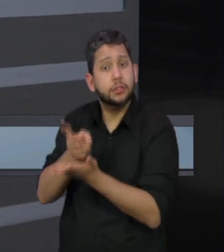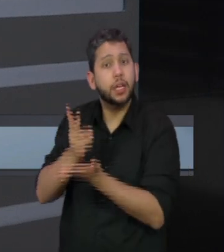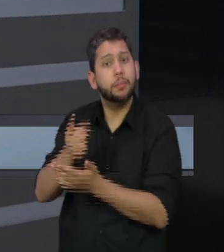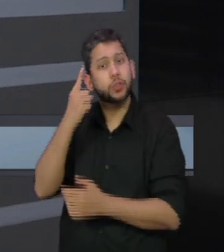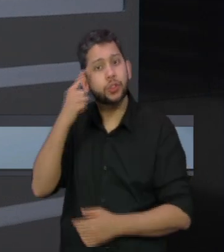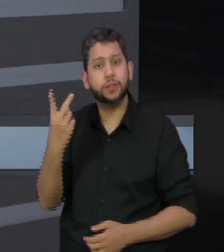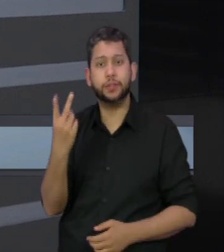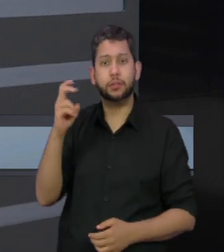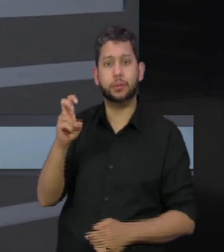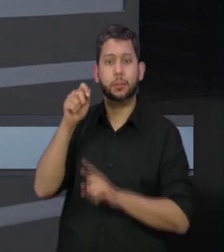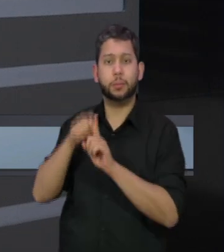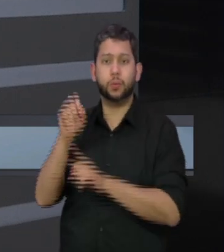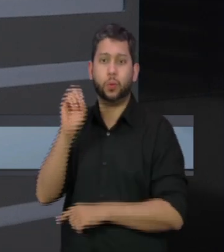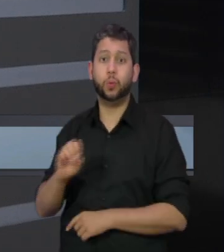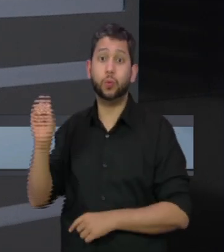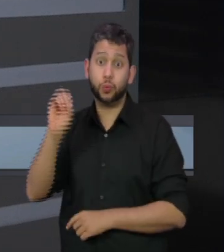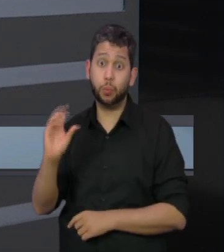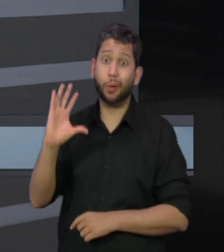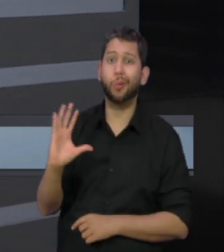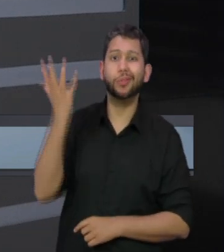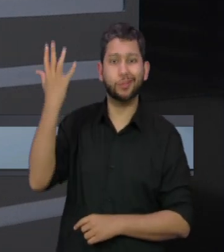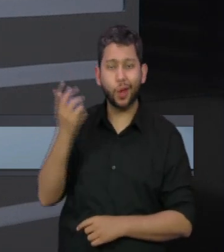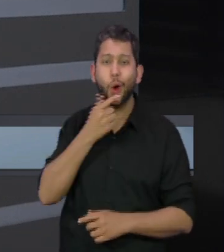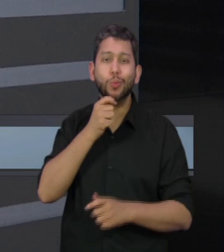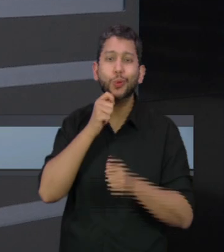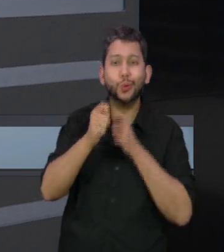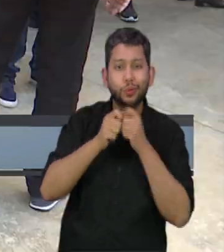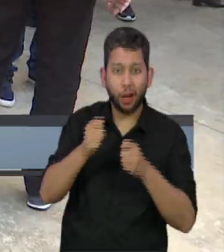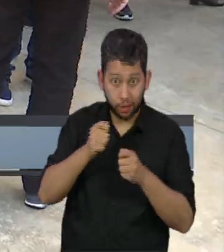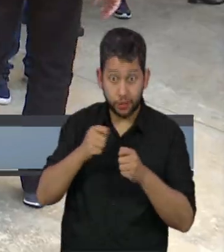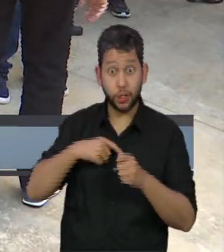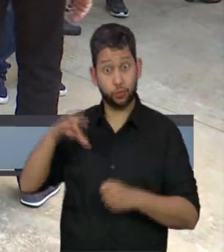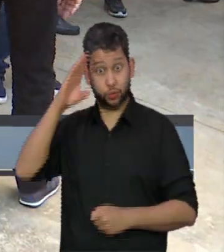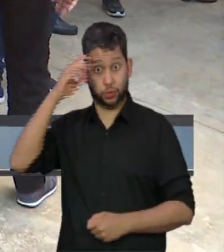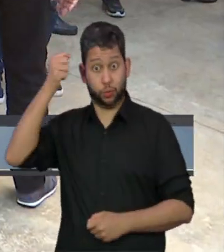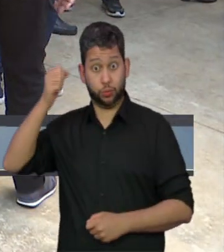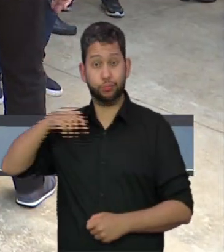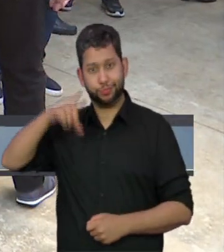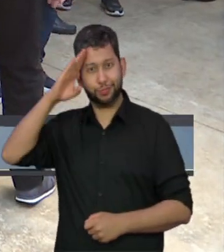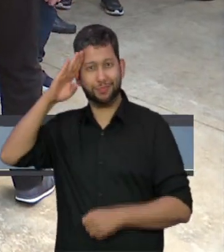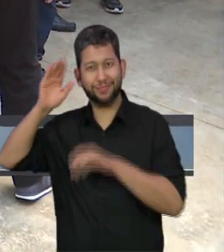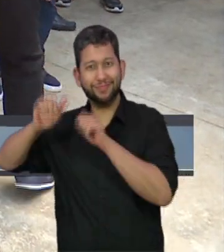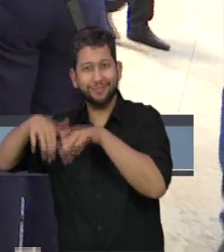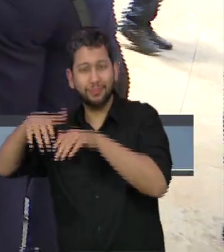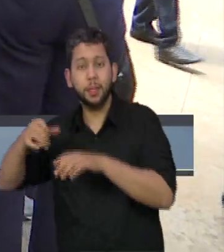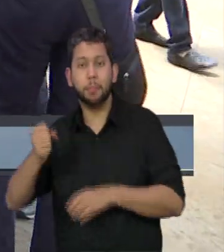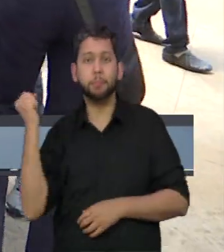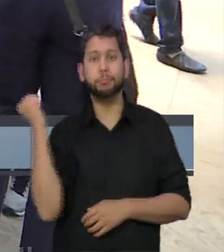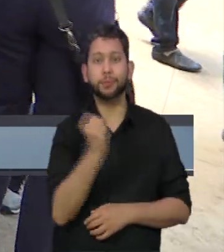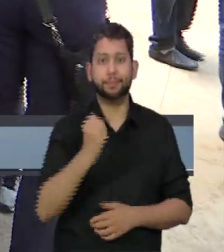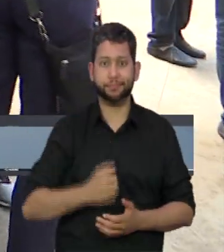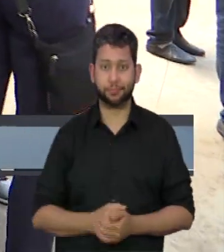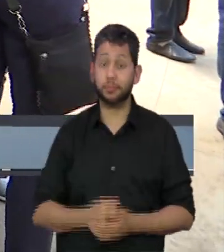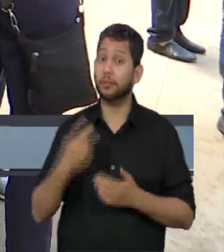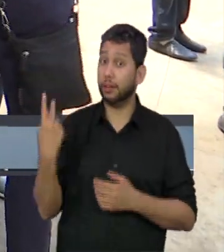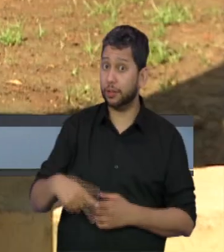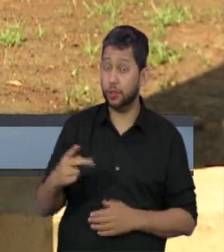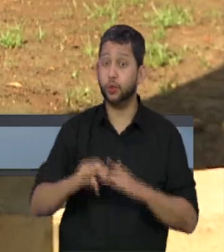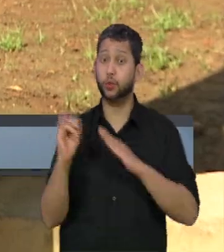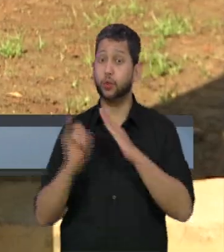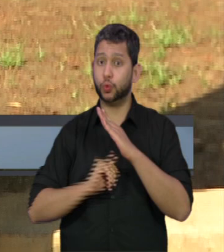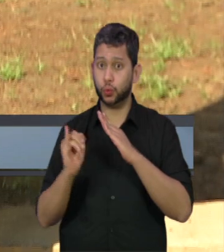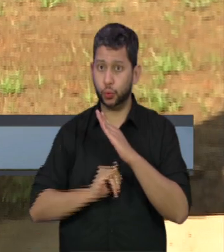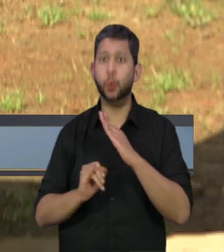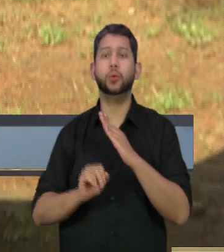de outubro, data do assassinato do jornalista pela ditadura. Para marcar a data da morte do jornalista, o Instituto Vladimir Herzog